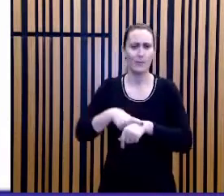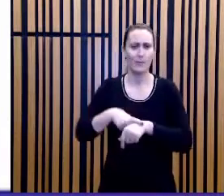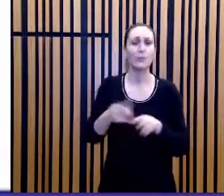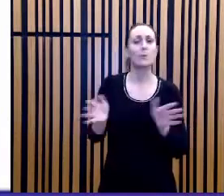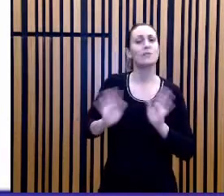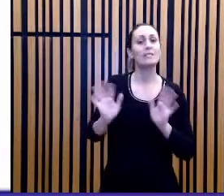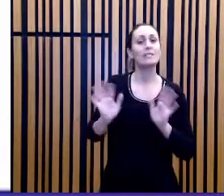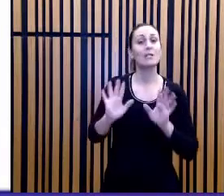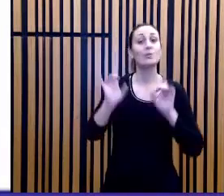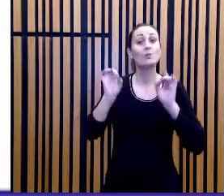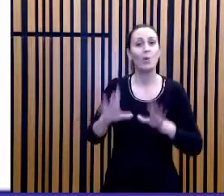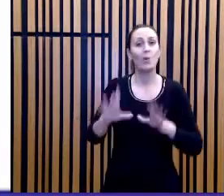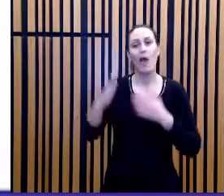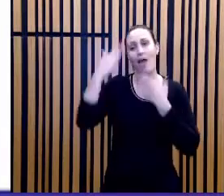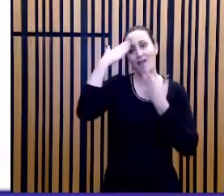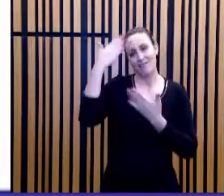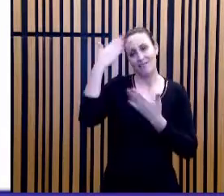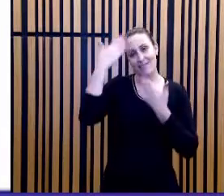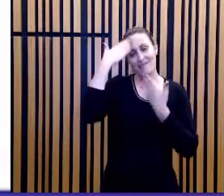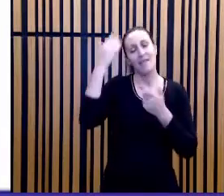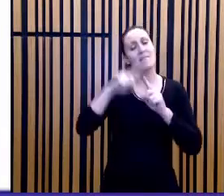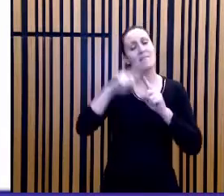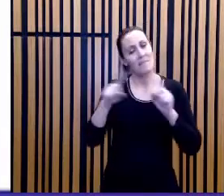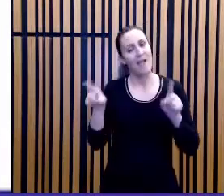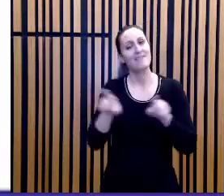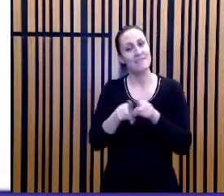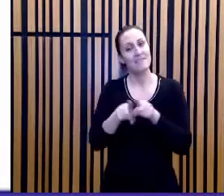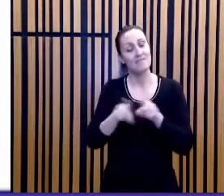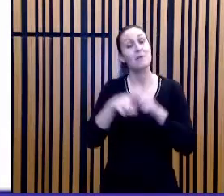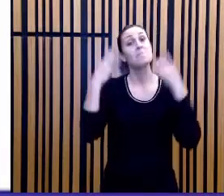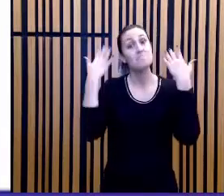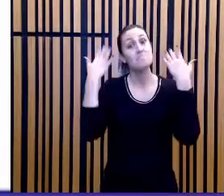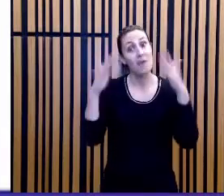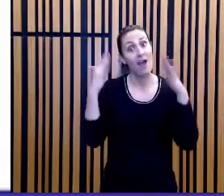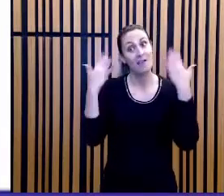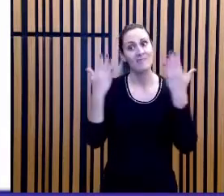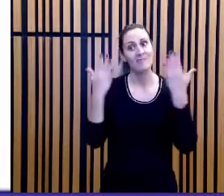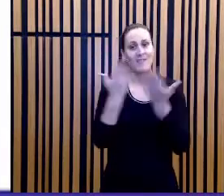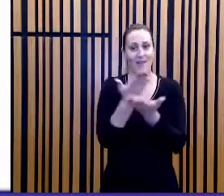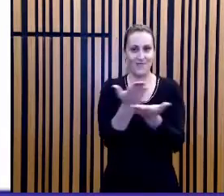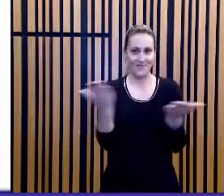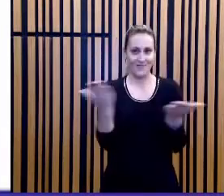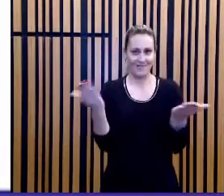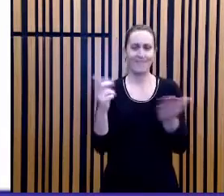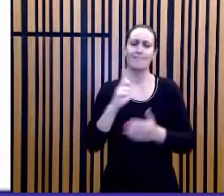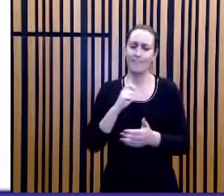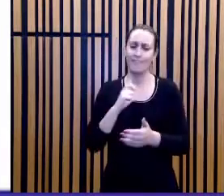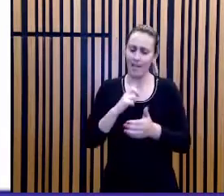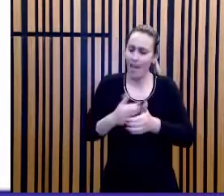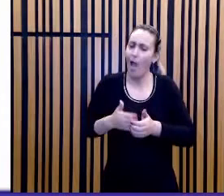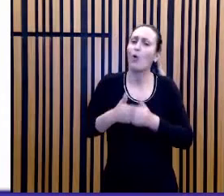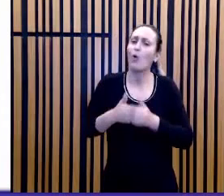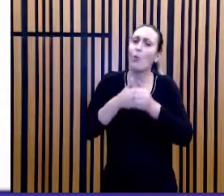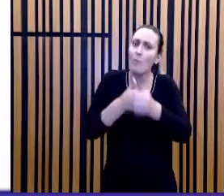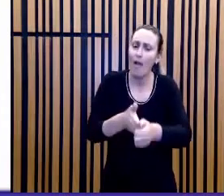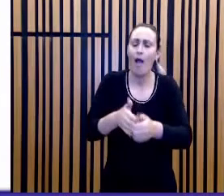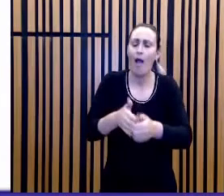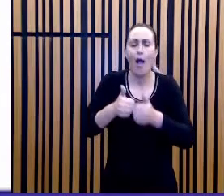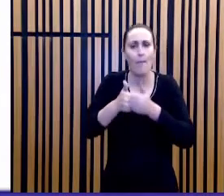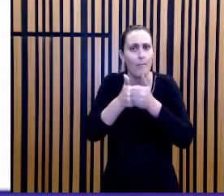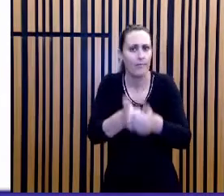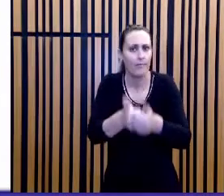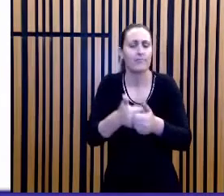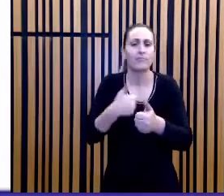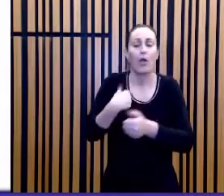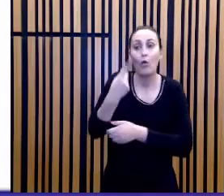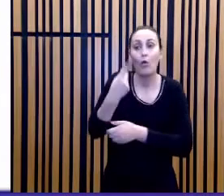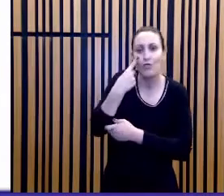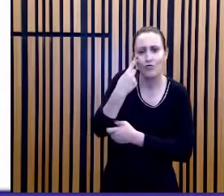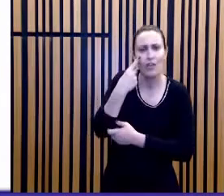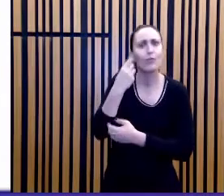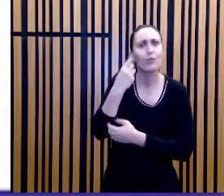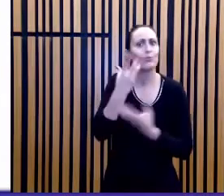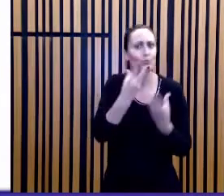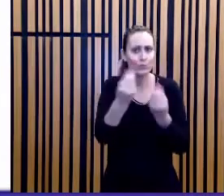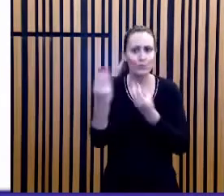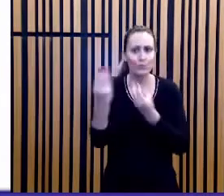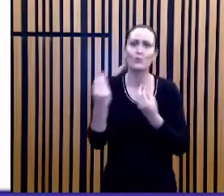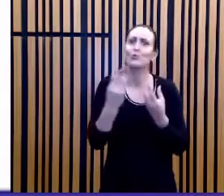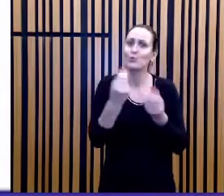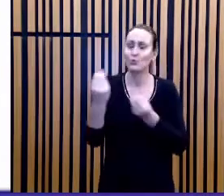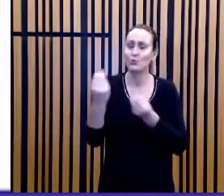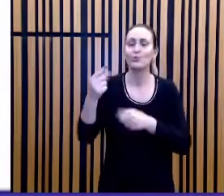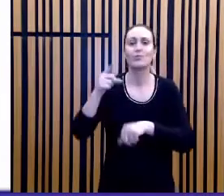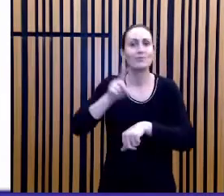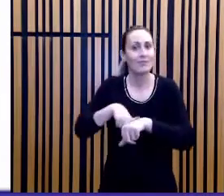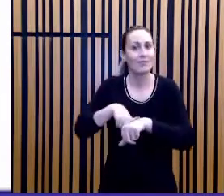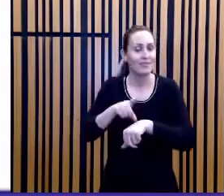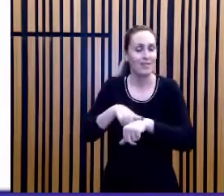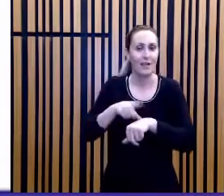também para parabenizar vocês, eu tenho divulgado bastante o evento, eu tenho acompanhado as atividades, eu consegui espiar muitas delas aqui, inclusive em tempo